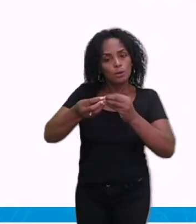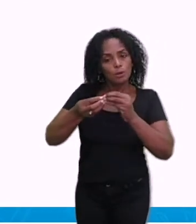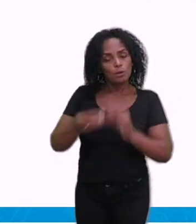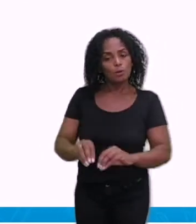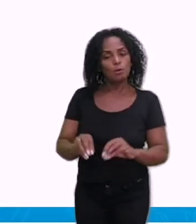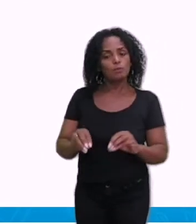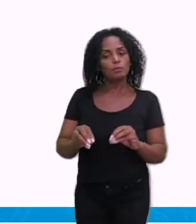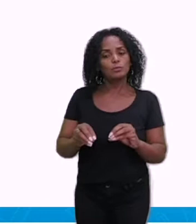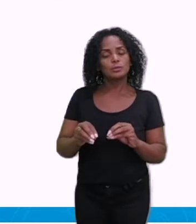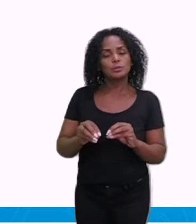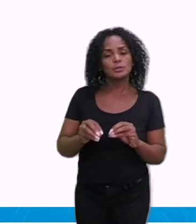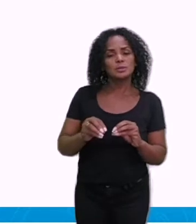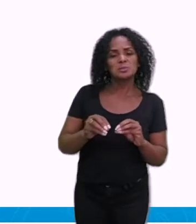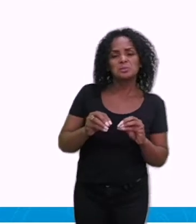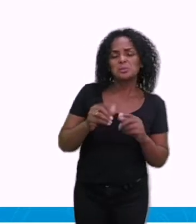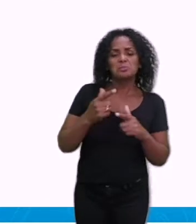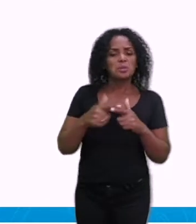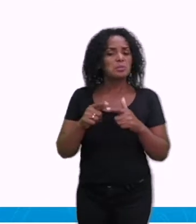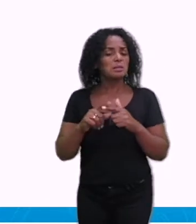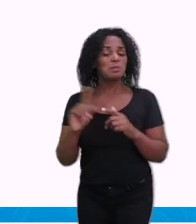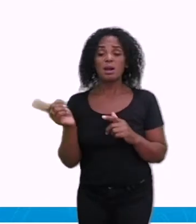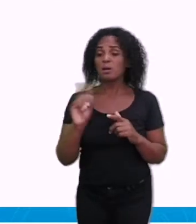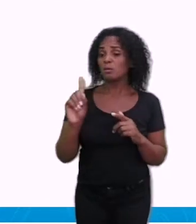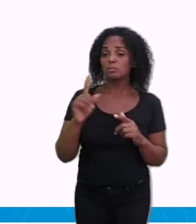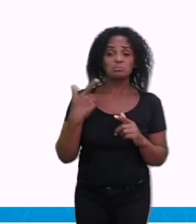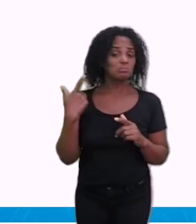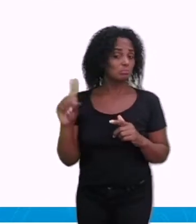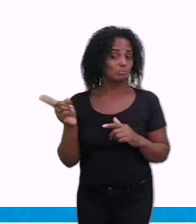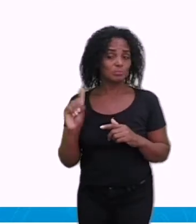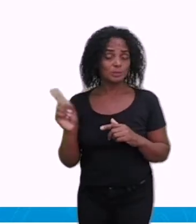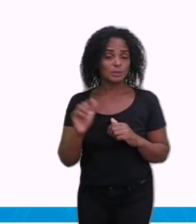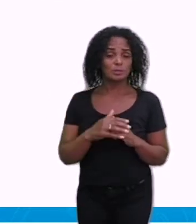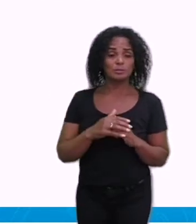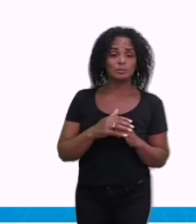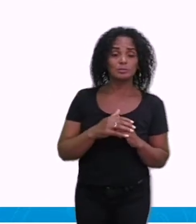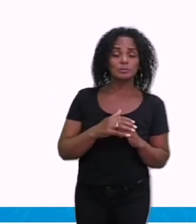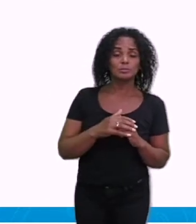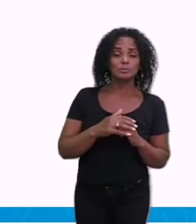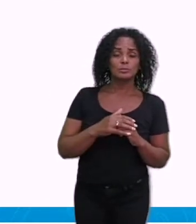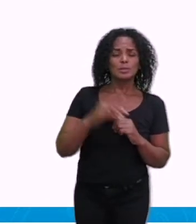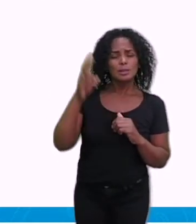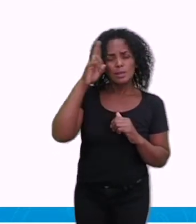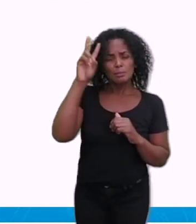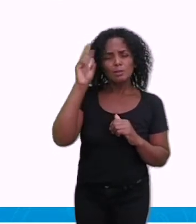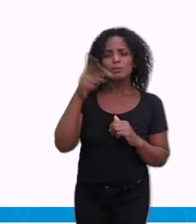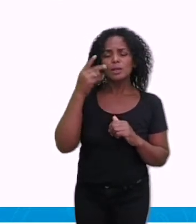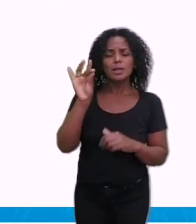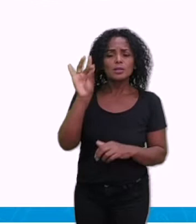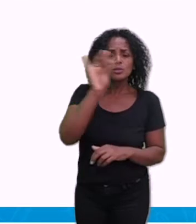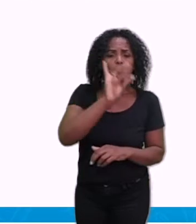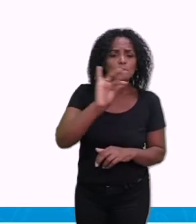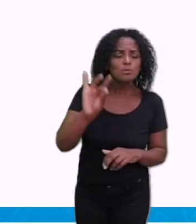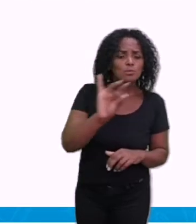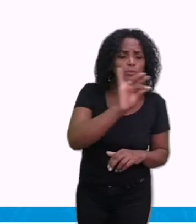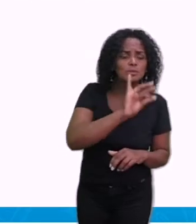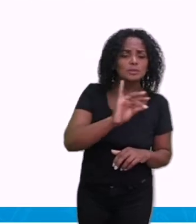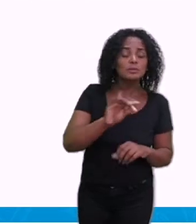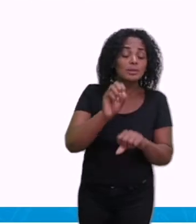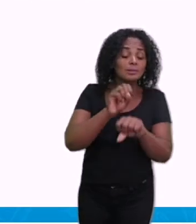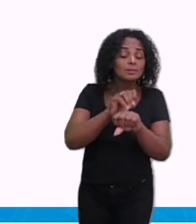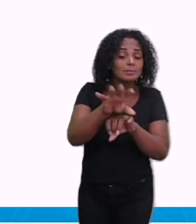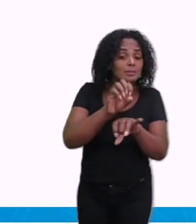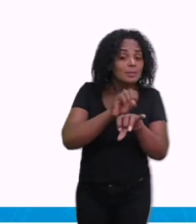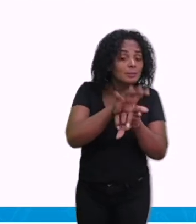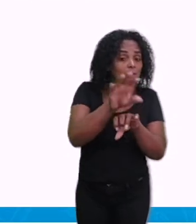infectados. Lembra que eu falei com vocês que o mosquito, ele é um transmissor? Então o mosquito, ele não produz a